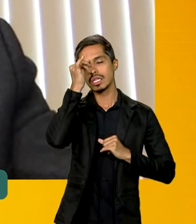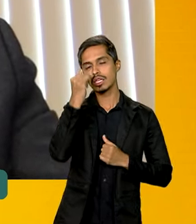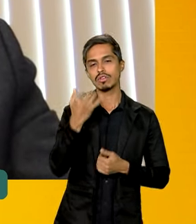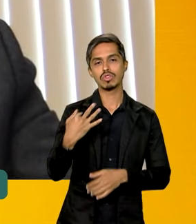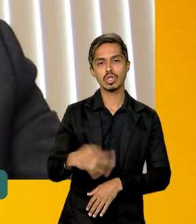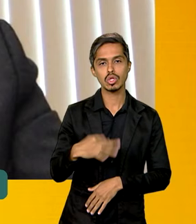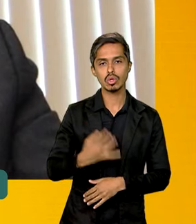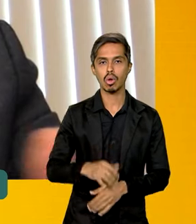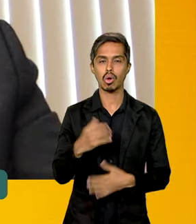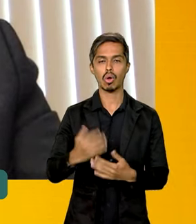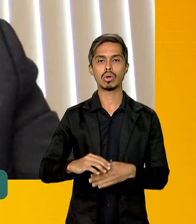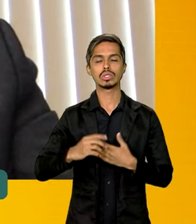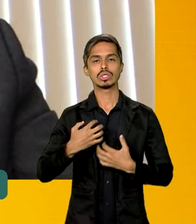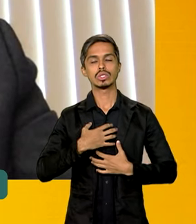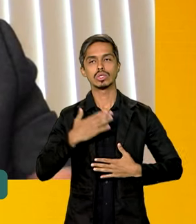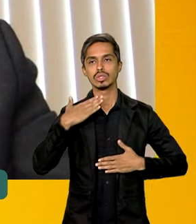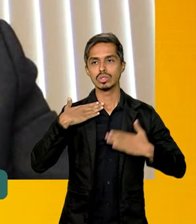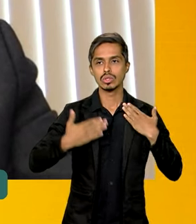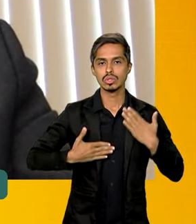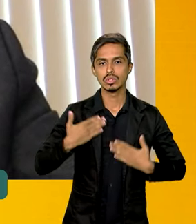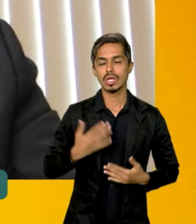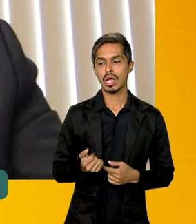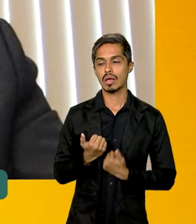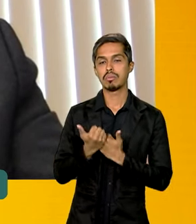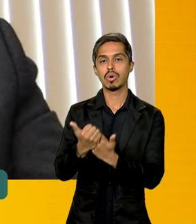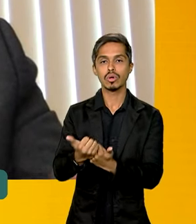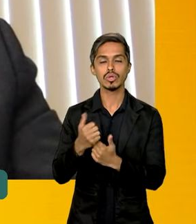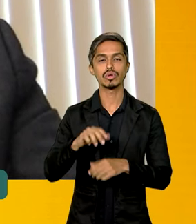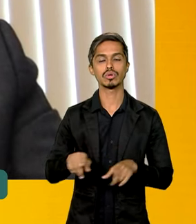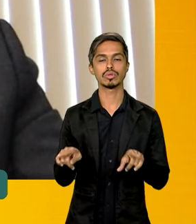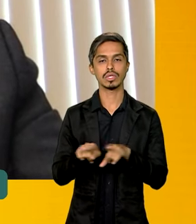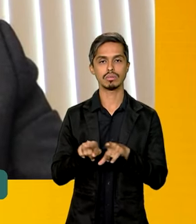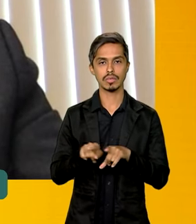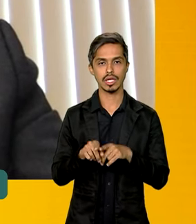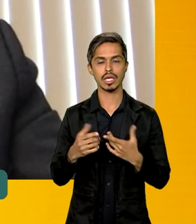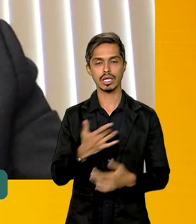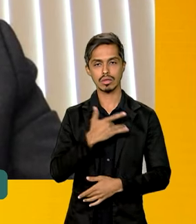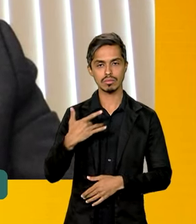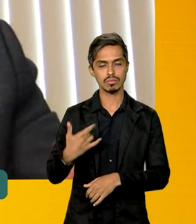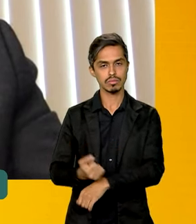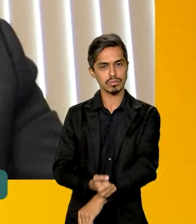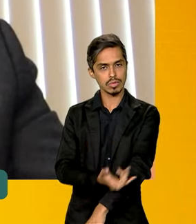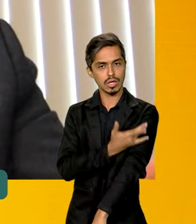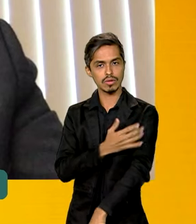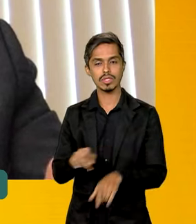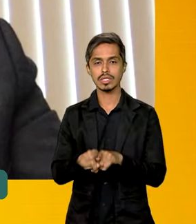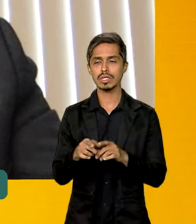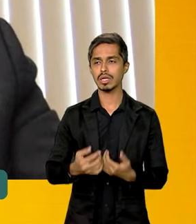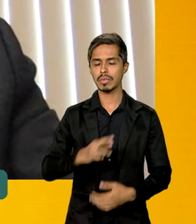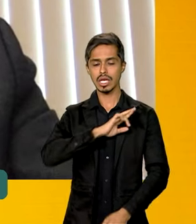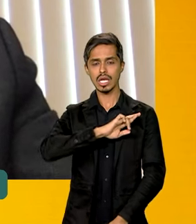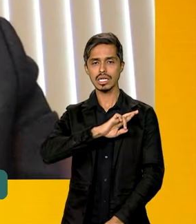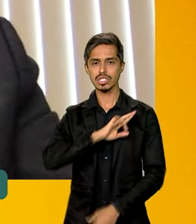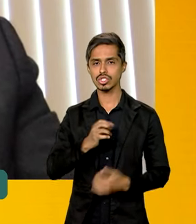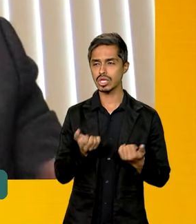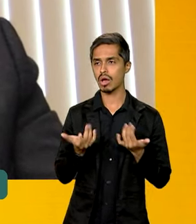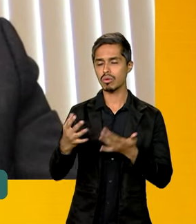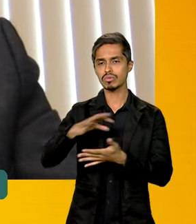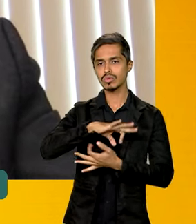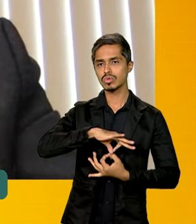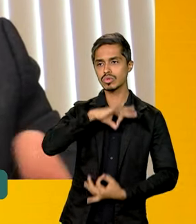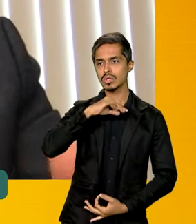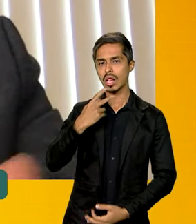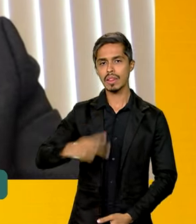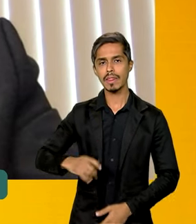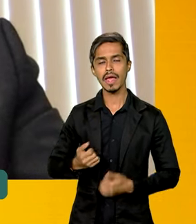sintomas, apoio emocional e também considerando a perspectiva espiritual. Então,